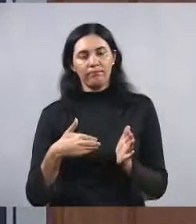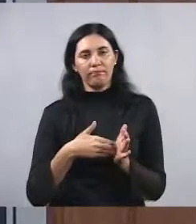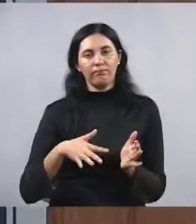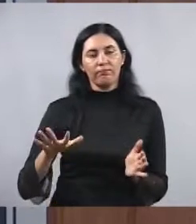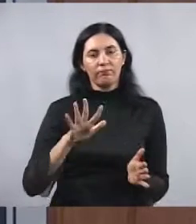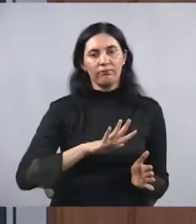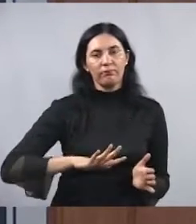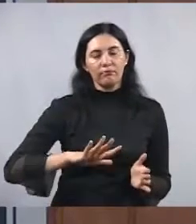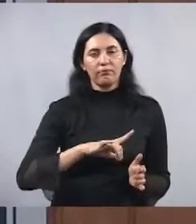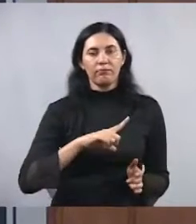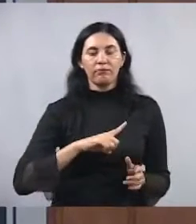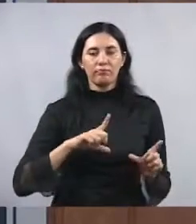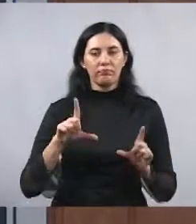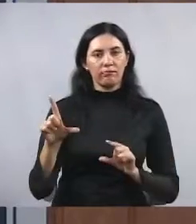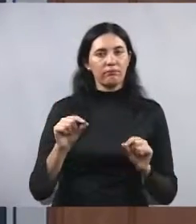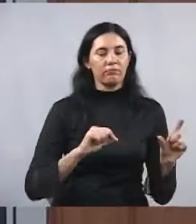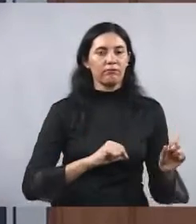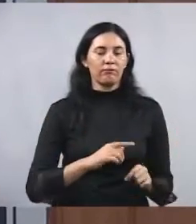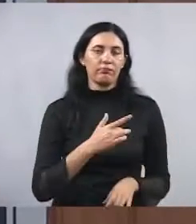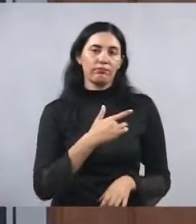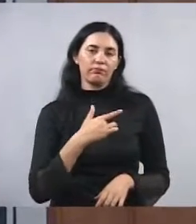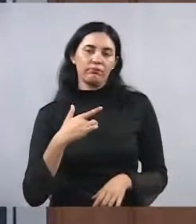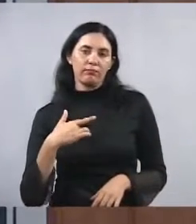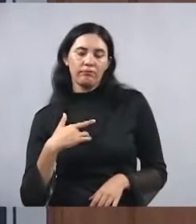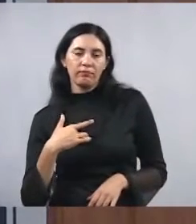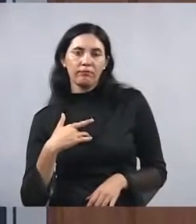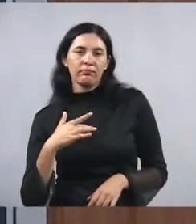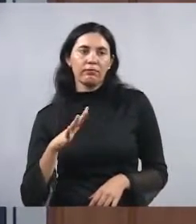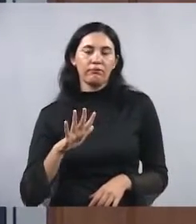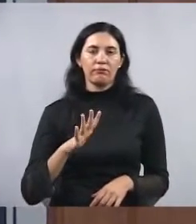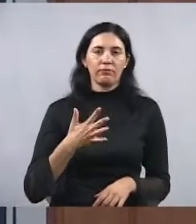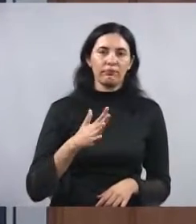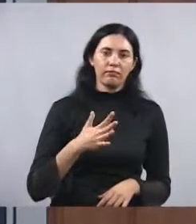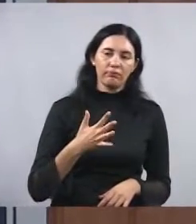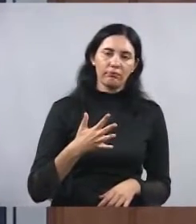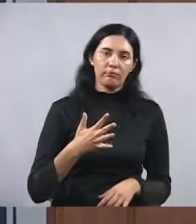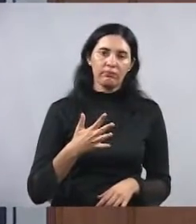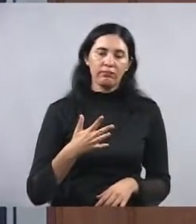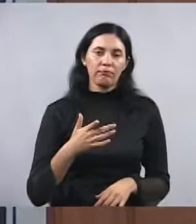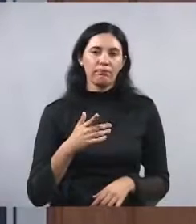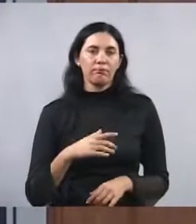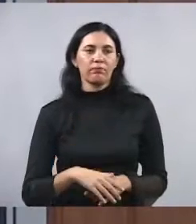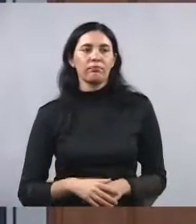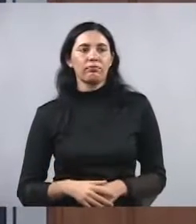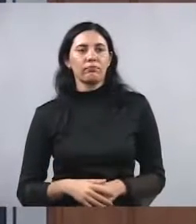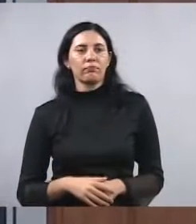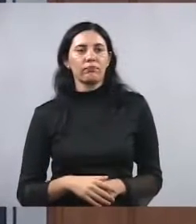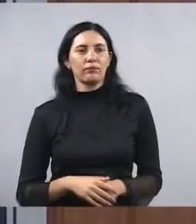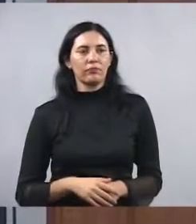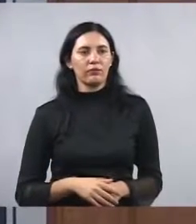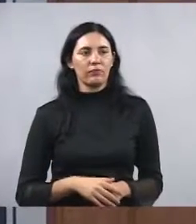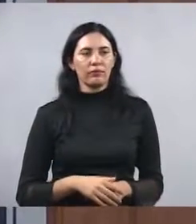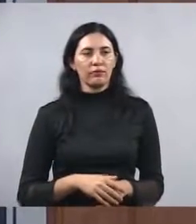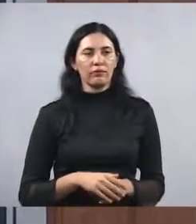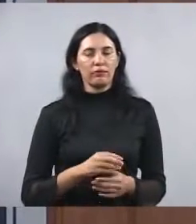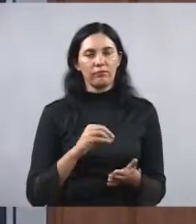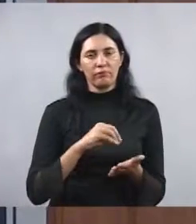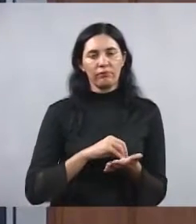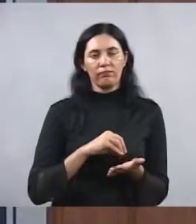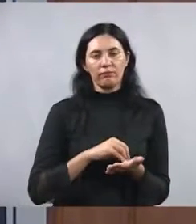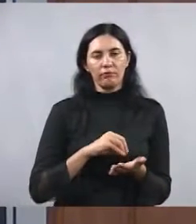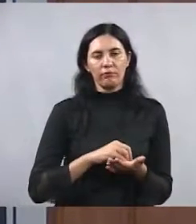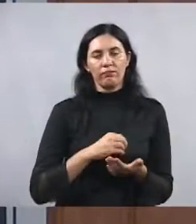Tem as suas prioridades na saúde, que às vezes não podem ser contempladas por conta de falta de